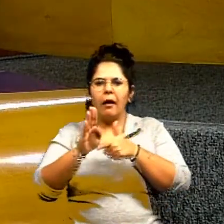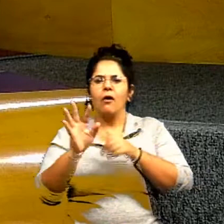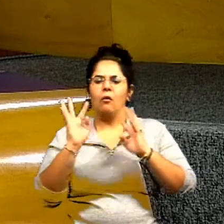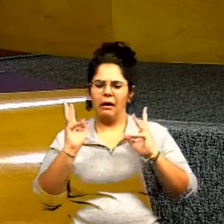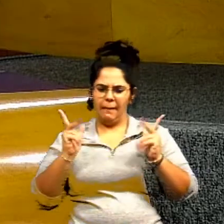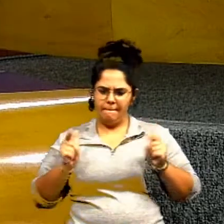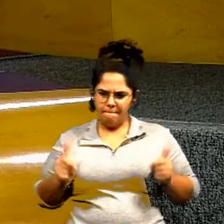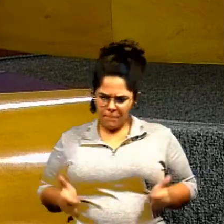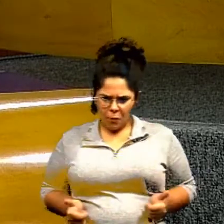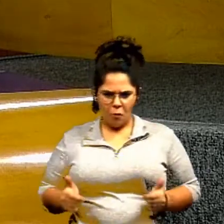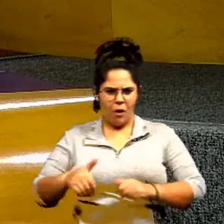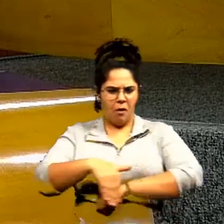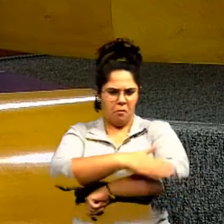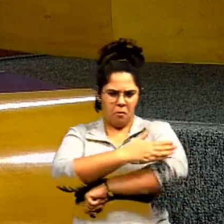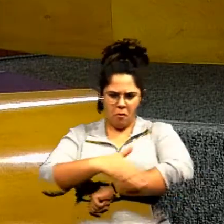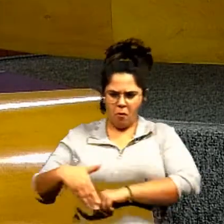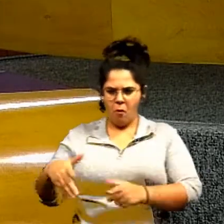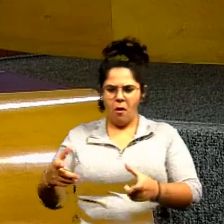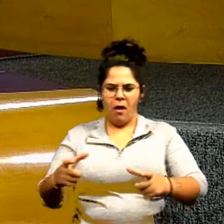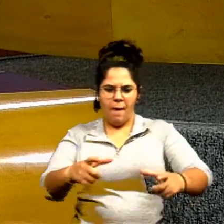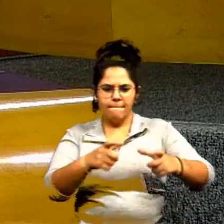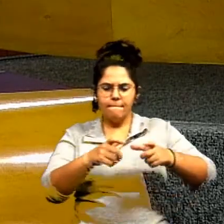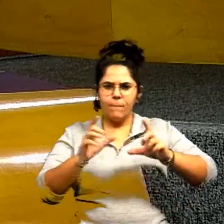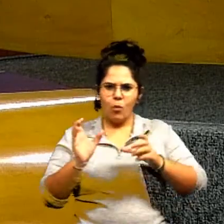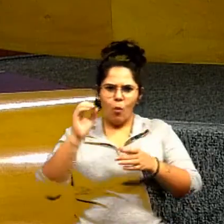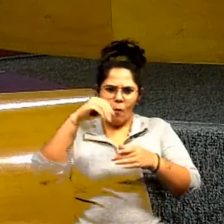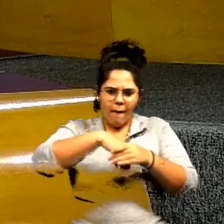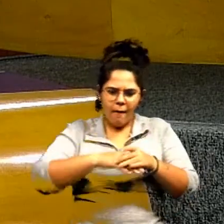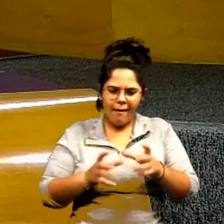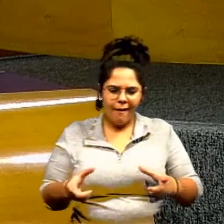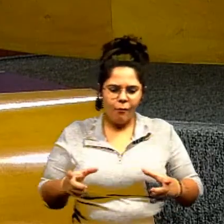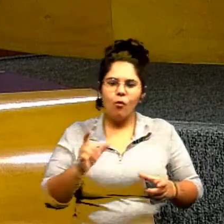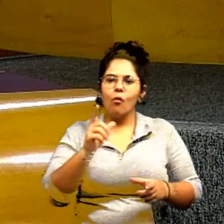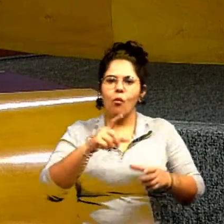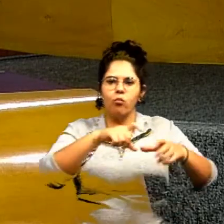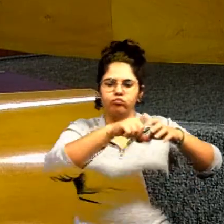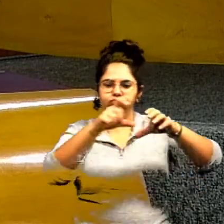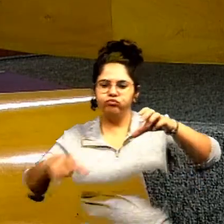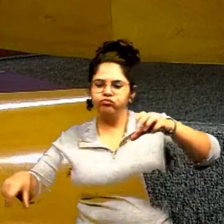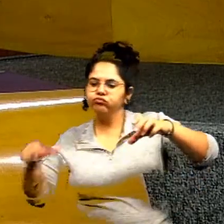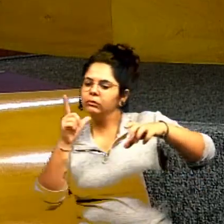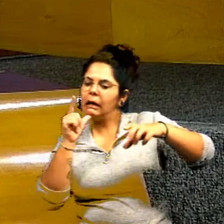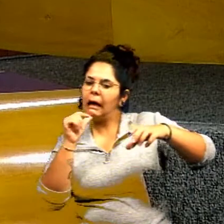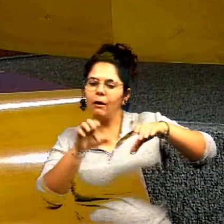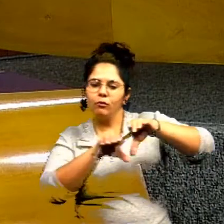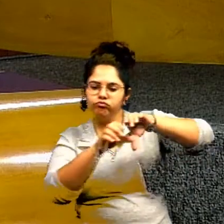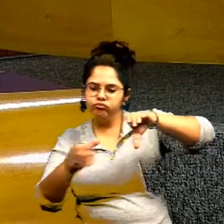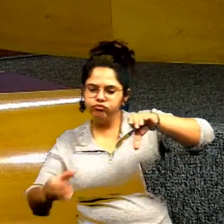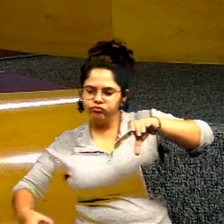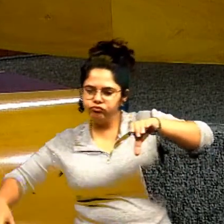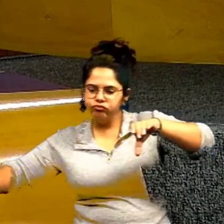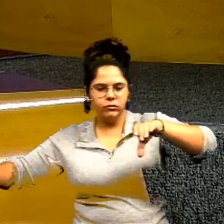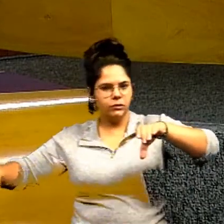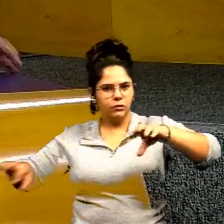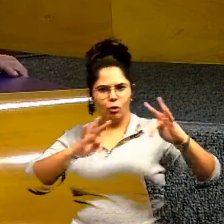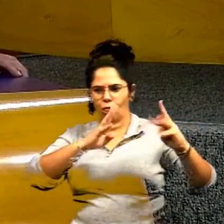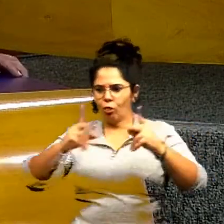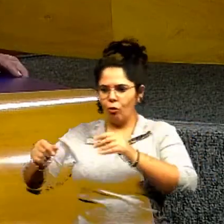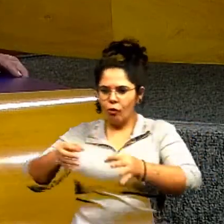as ruas, botou piquete, abriu um buraco para fazer a canalização. da água fluvial, do esgoto de água fluvial,